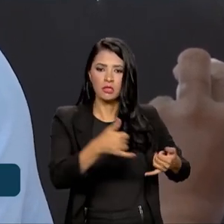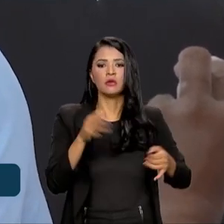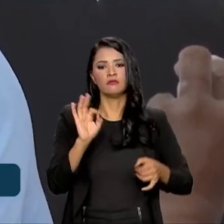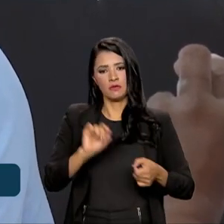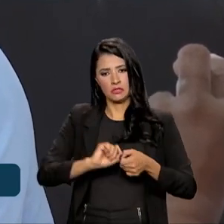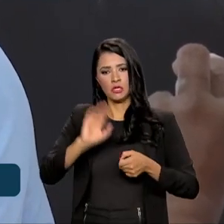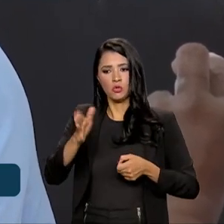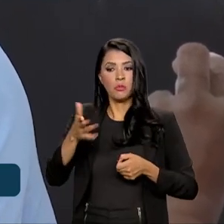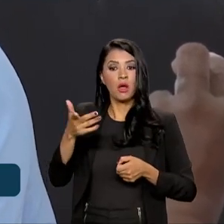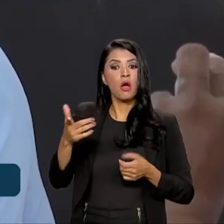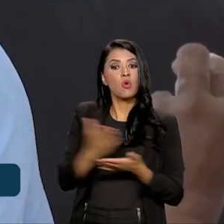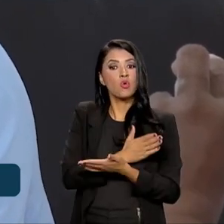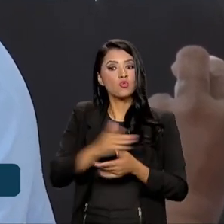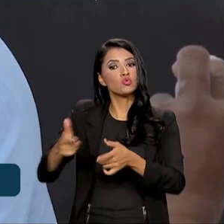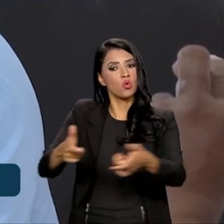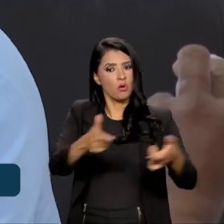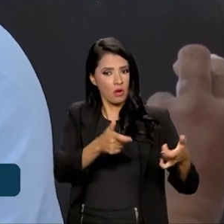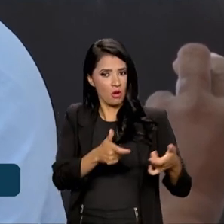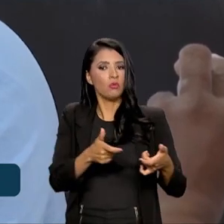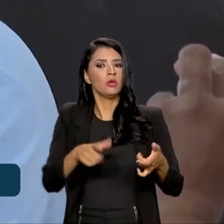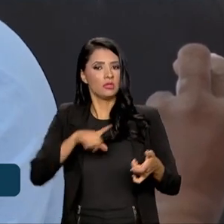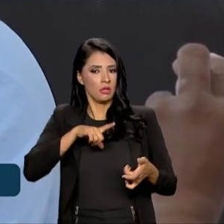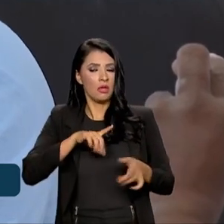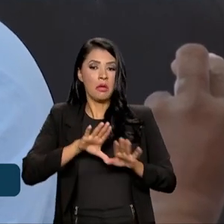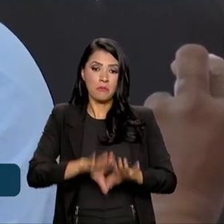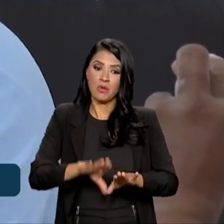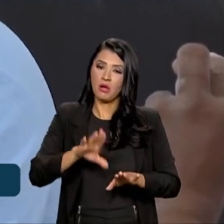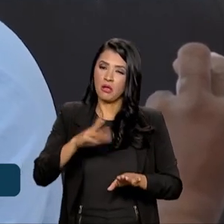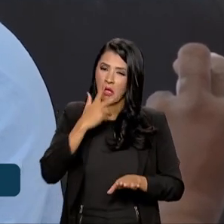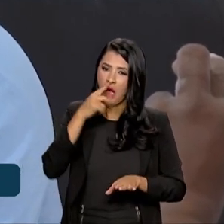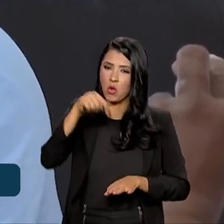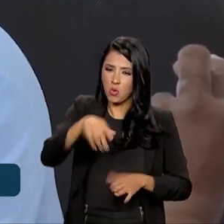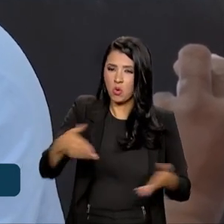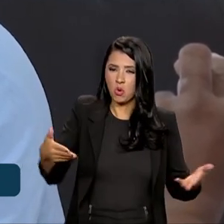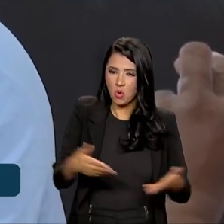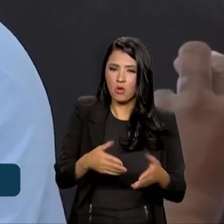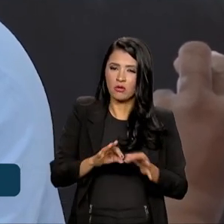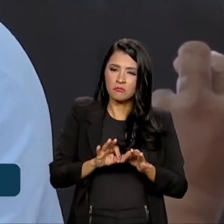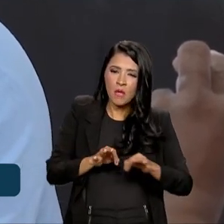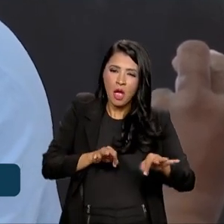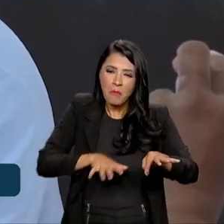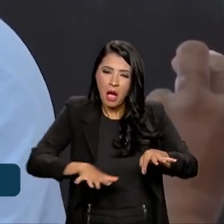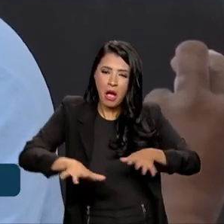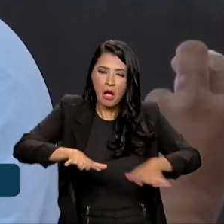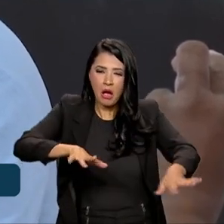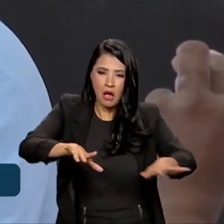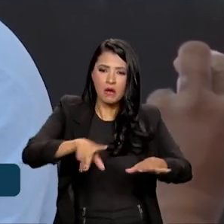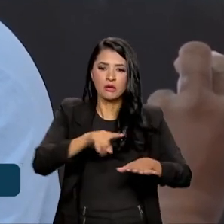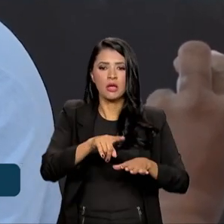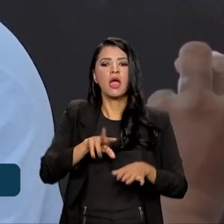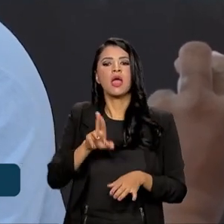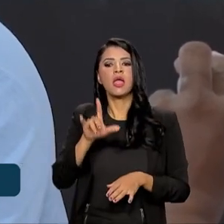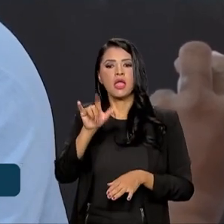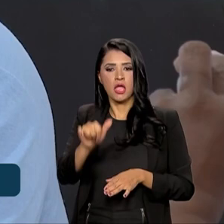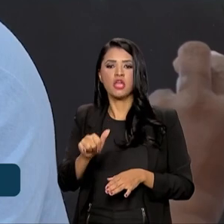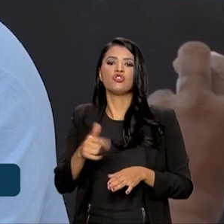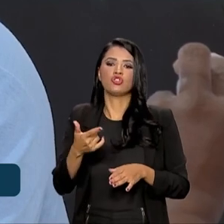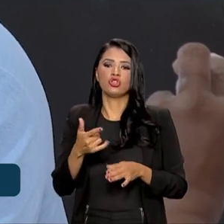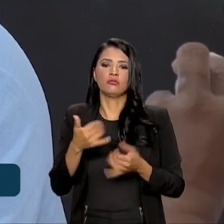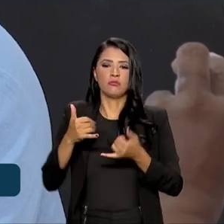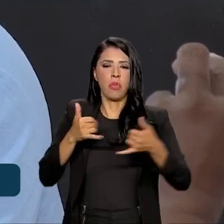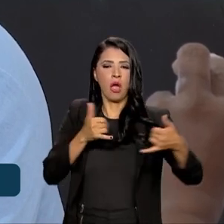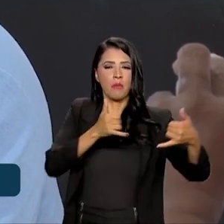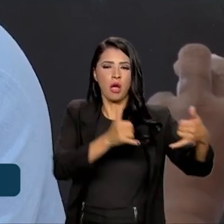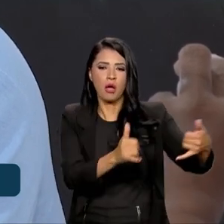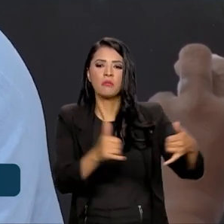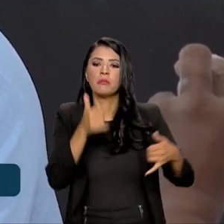para atender alguns locais, mas a tendência é que haja agora um maior espraiamento dessa rede de média e baixa tensão